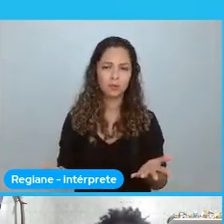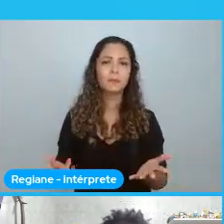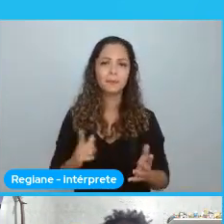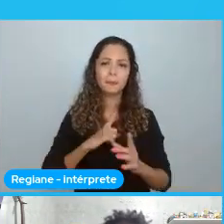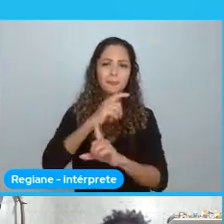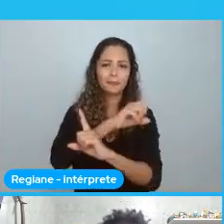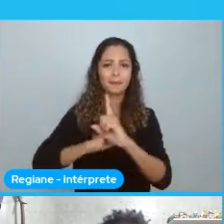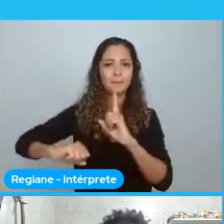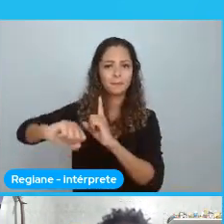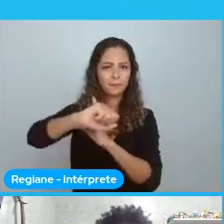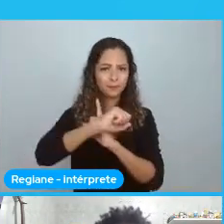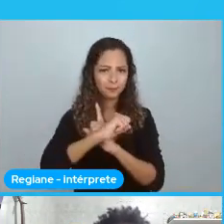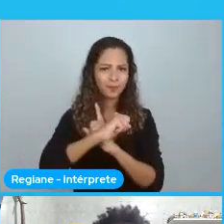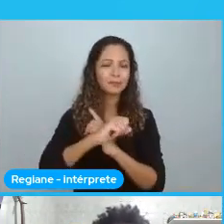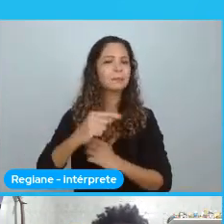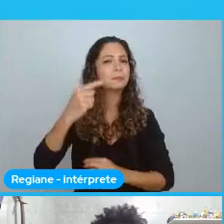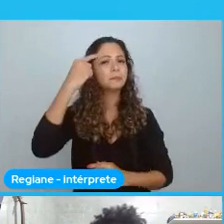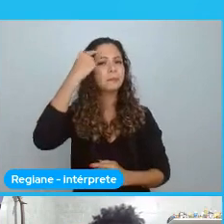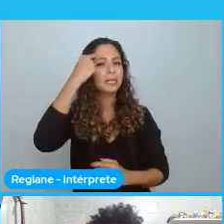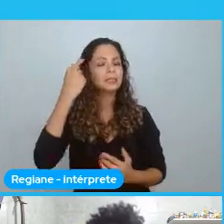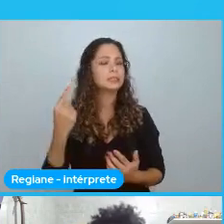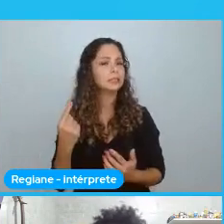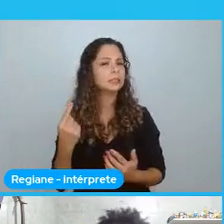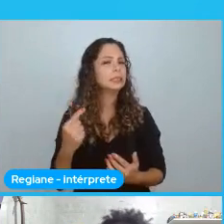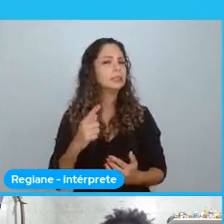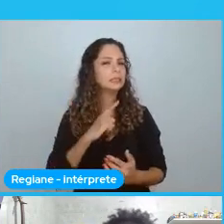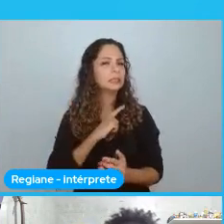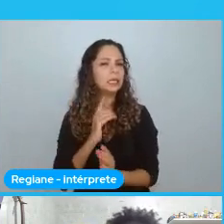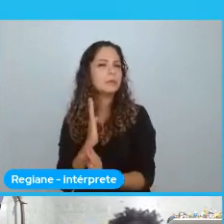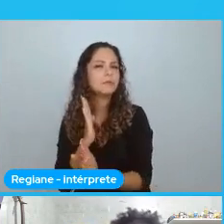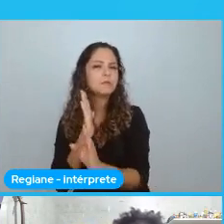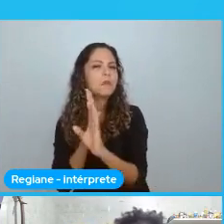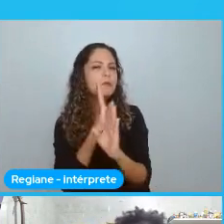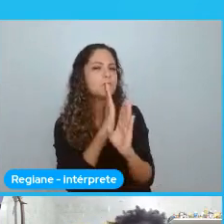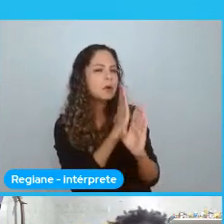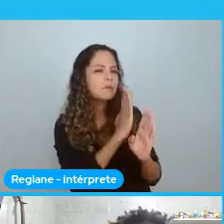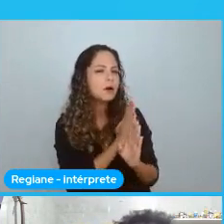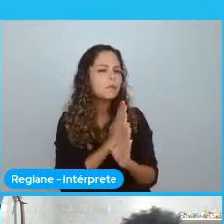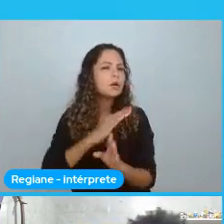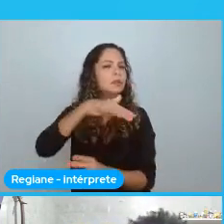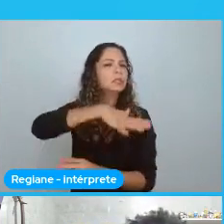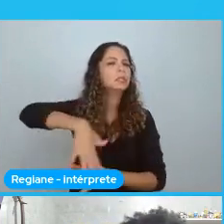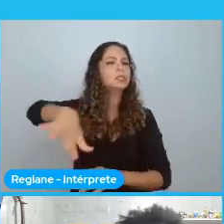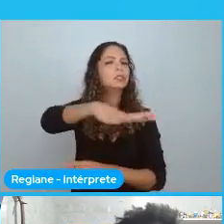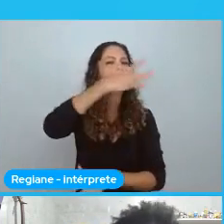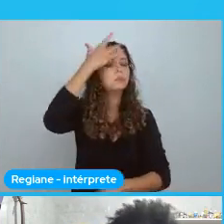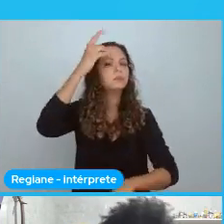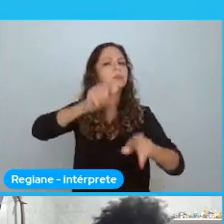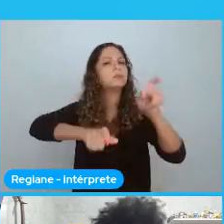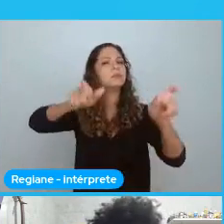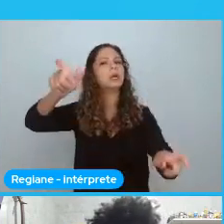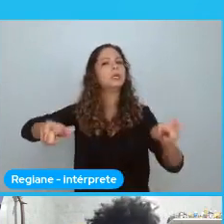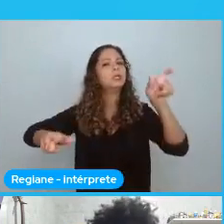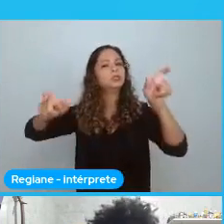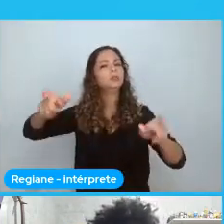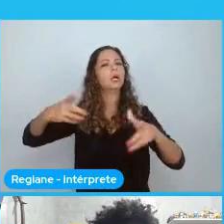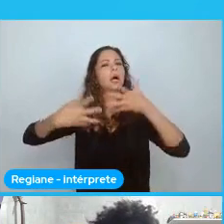perspectiva. Enquanto a gente encontra. Essa dificuldade. Ainda. pessoas. Impedirem. Que a gente alcance direitos.